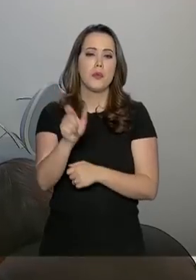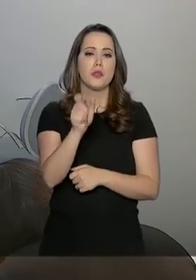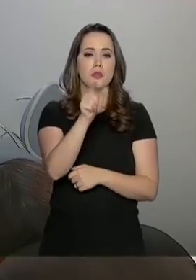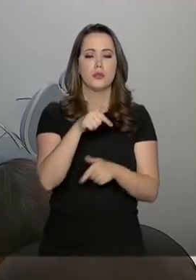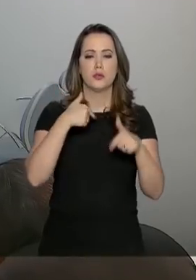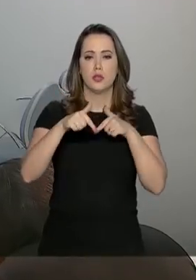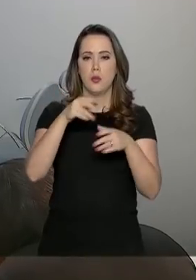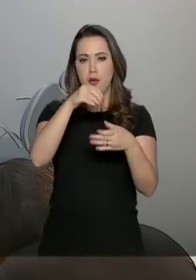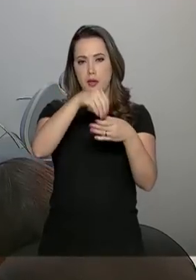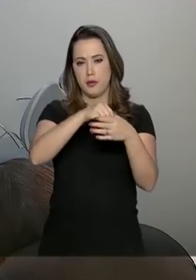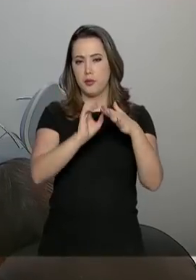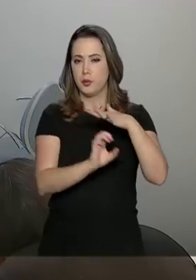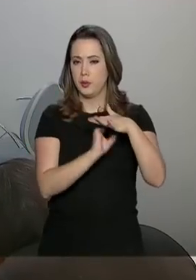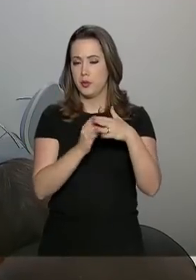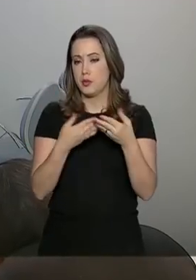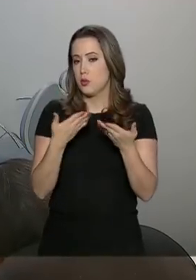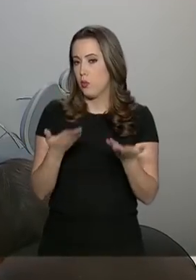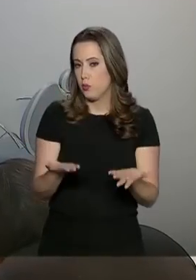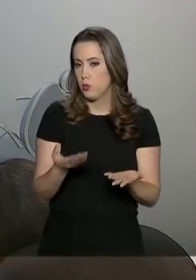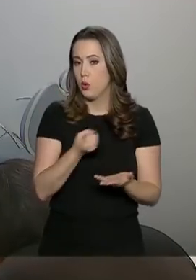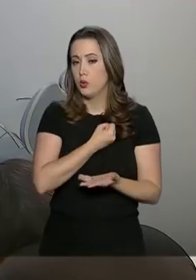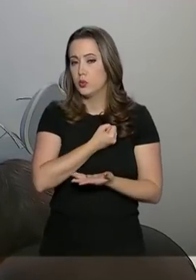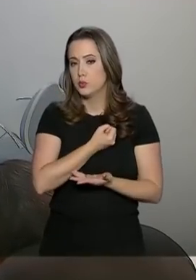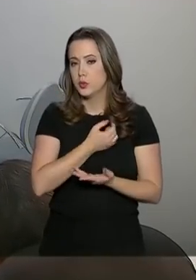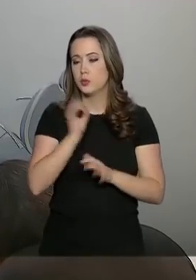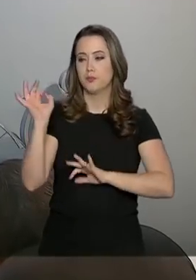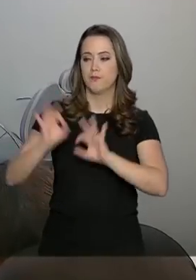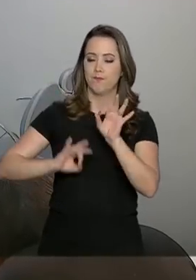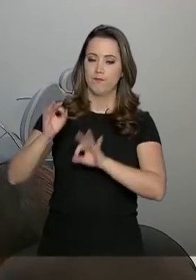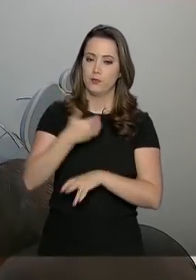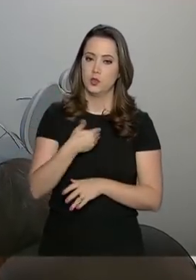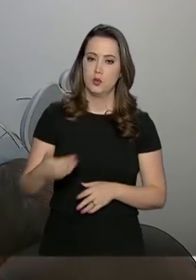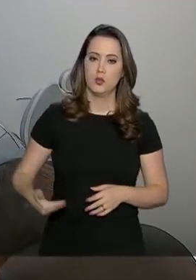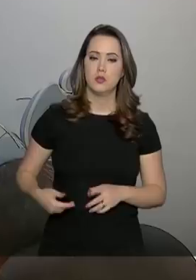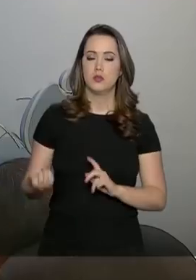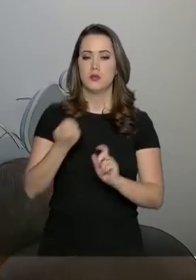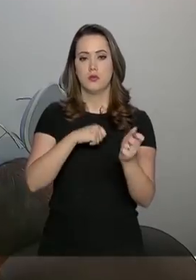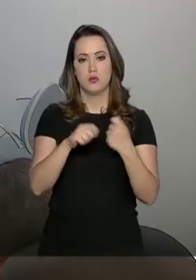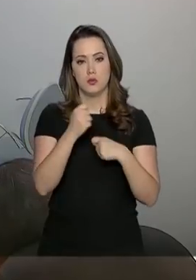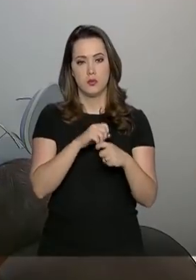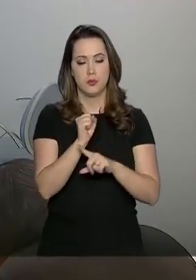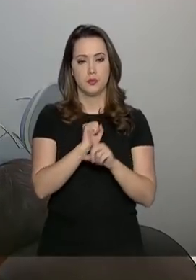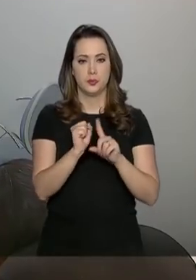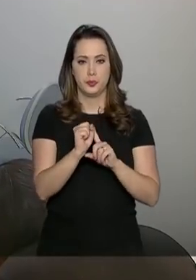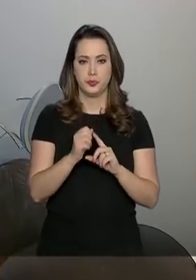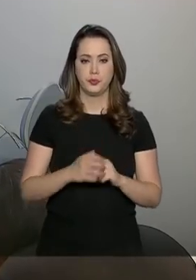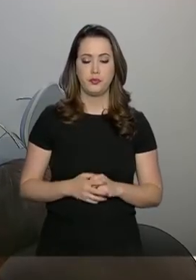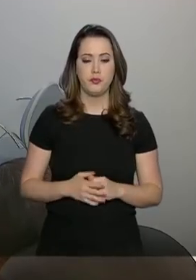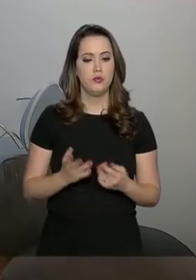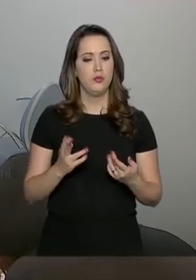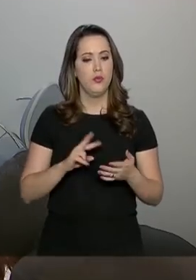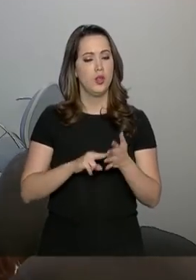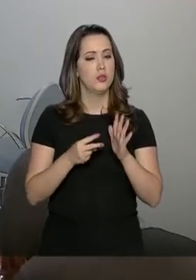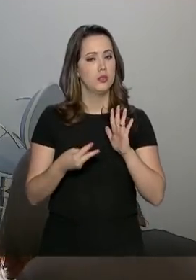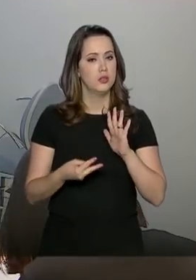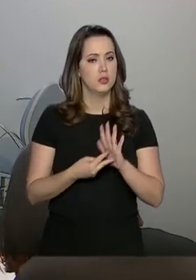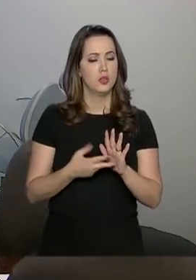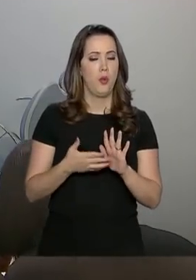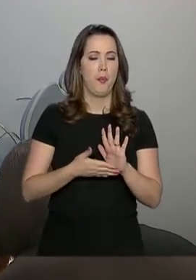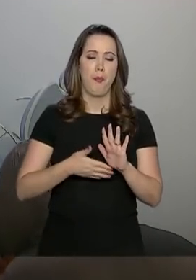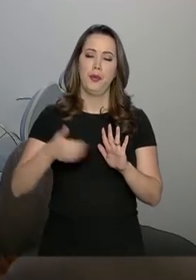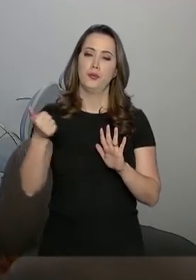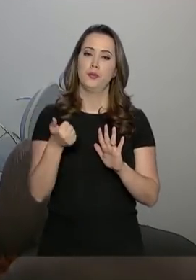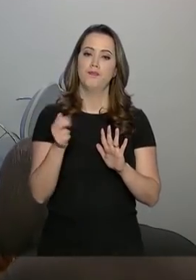na RAIS servem para o planejamento governamental nas áreas econômica e social, o que resulta em